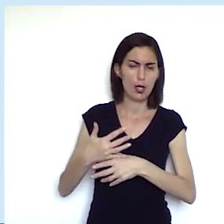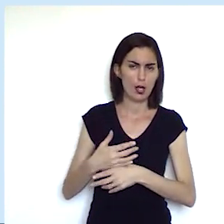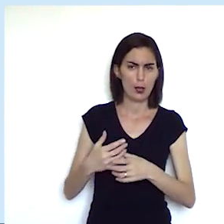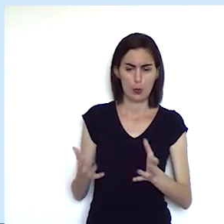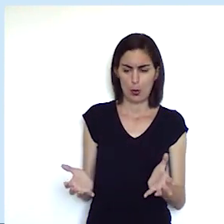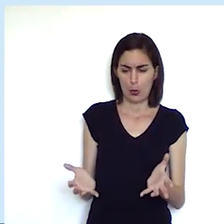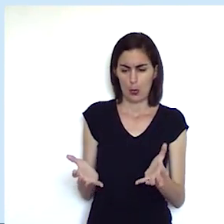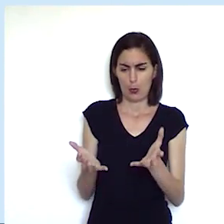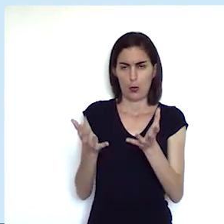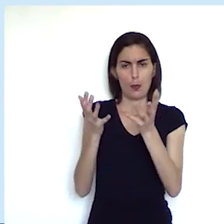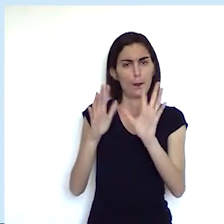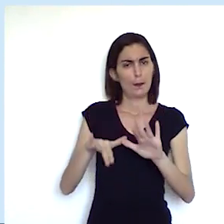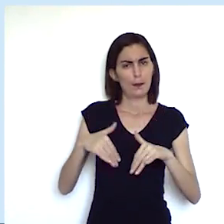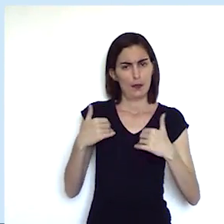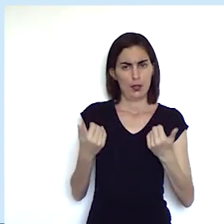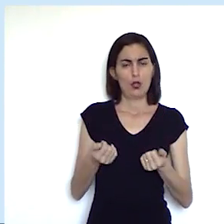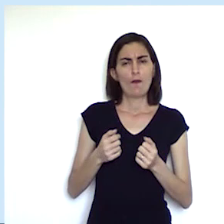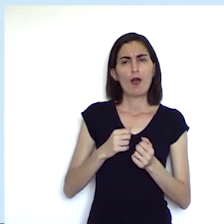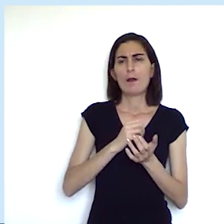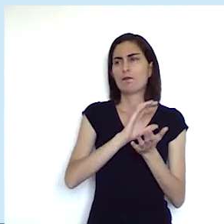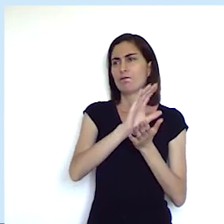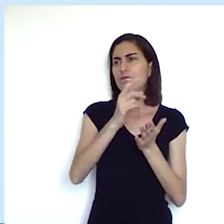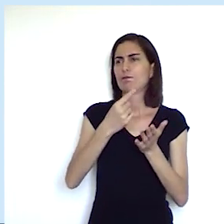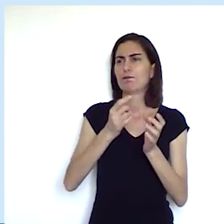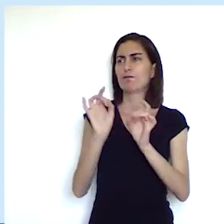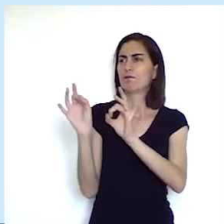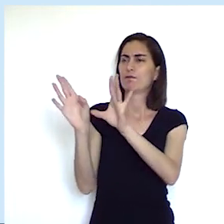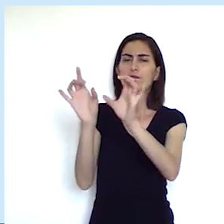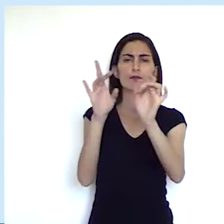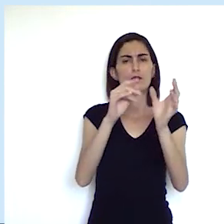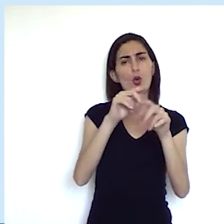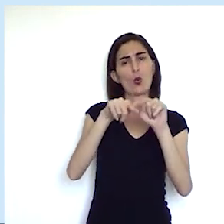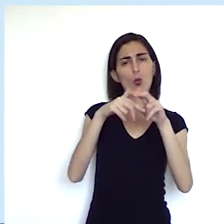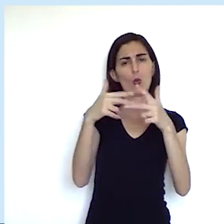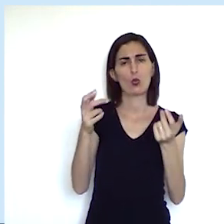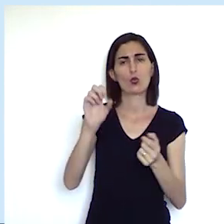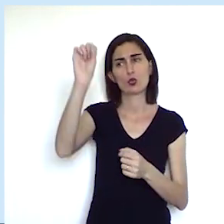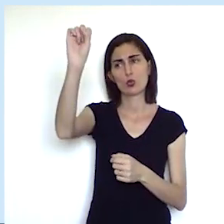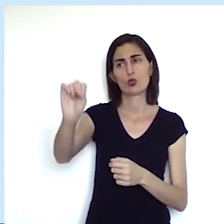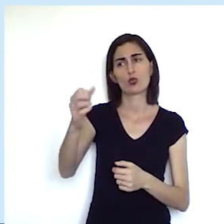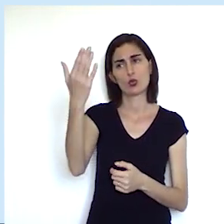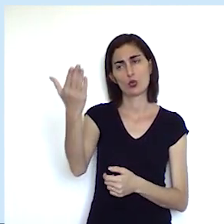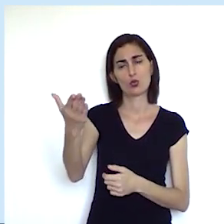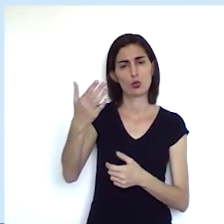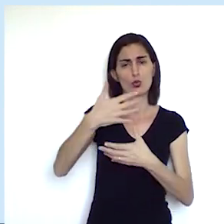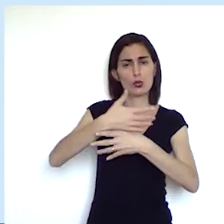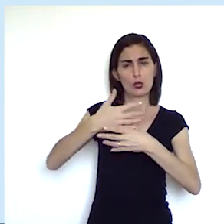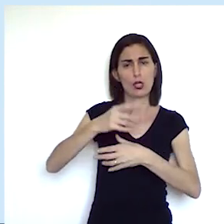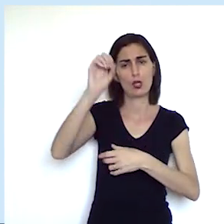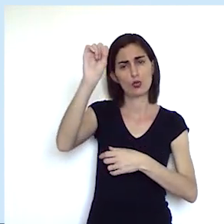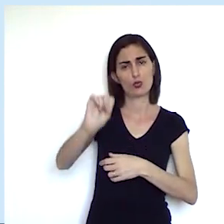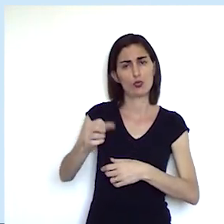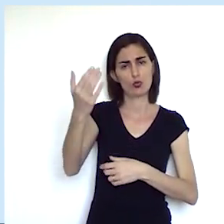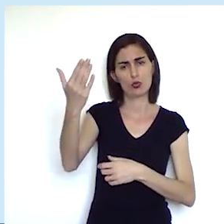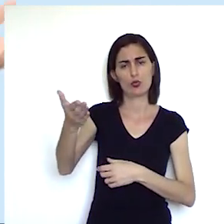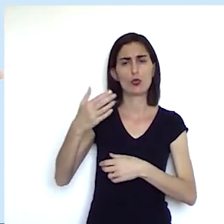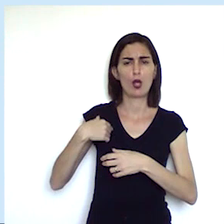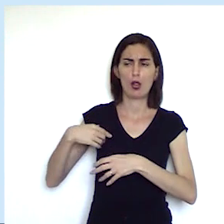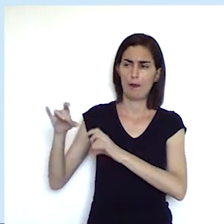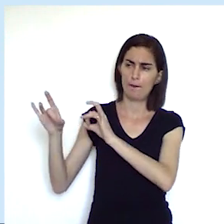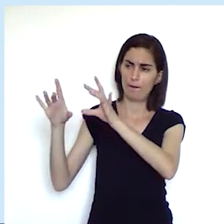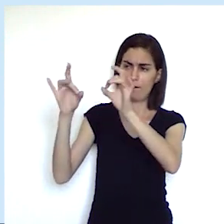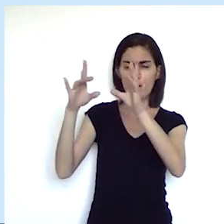dinâmicas e elas vão fornecer produtos para as do sul essas colônias do sul elas se